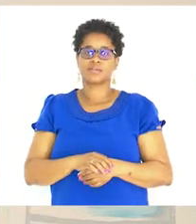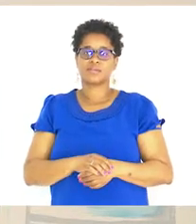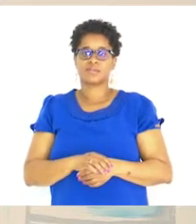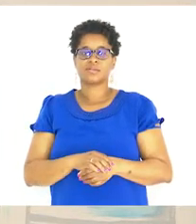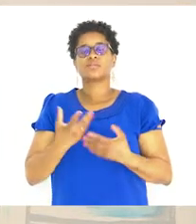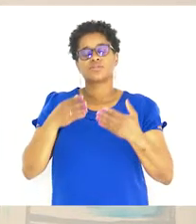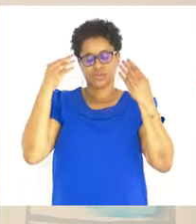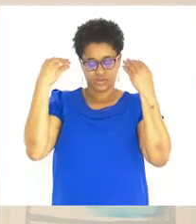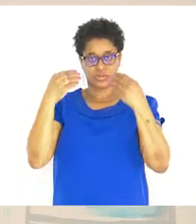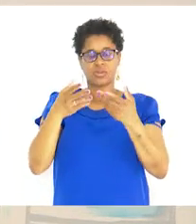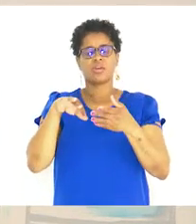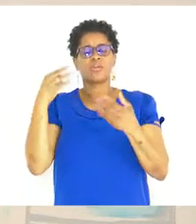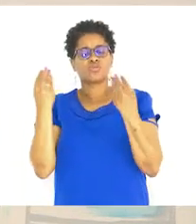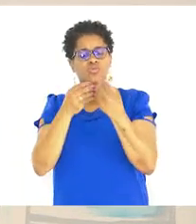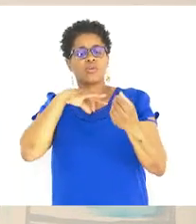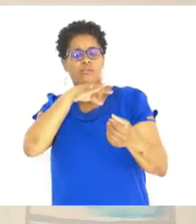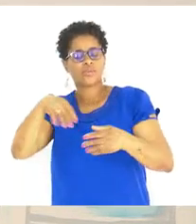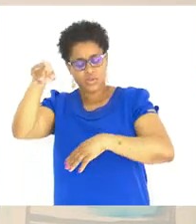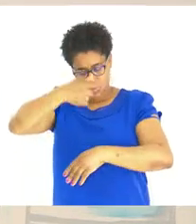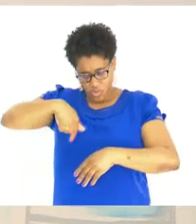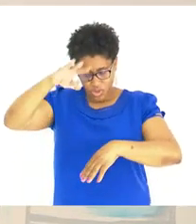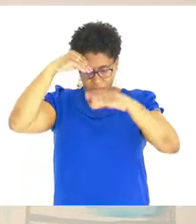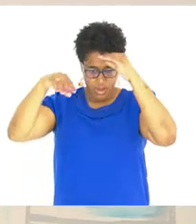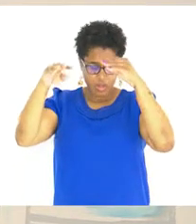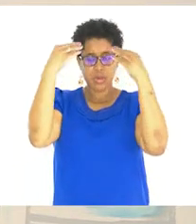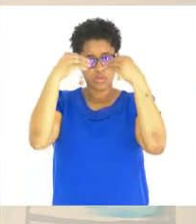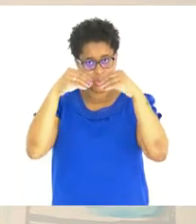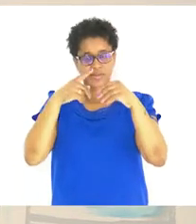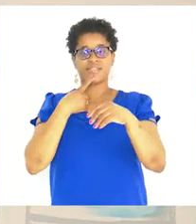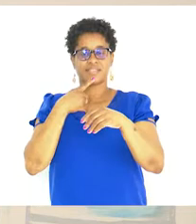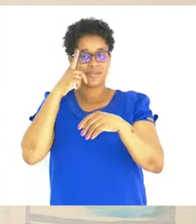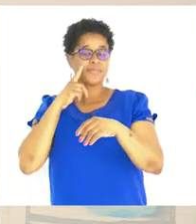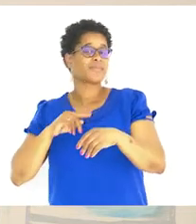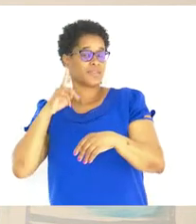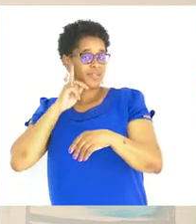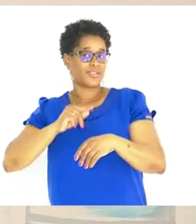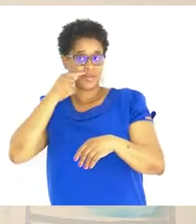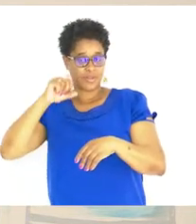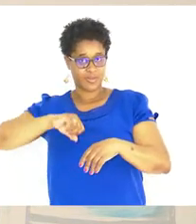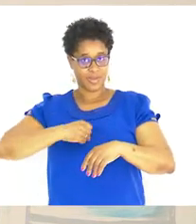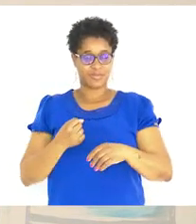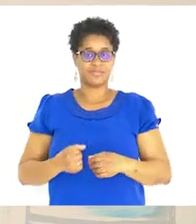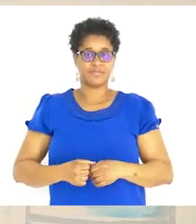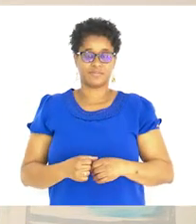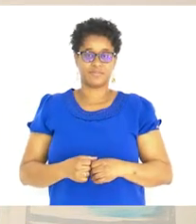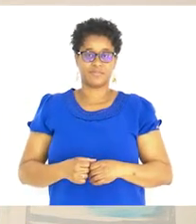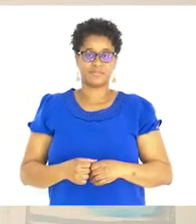-nos Com a família nós aprendemos a educação Certo? Minhas meninas e meus meninos